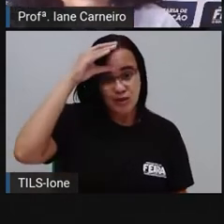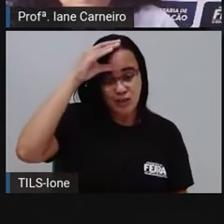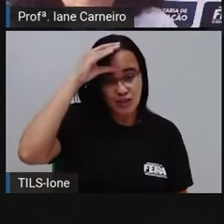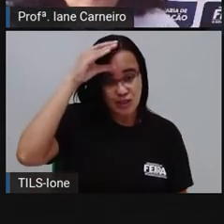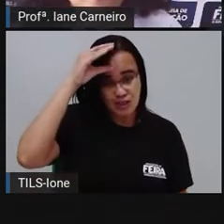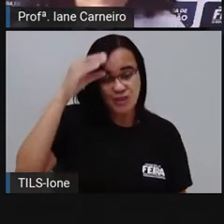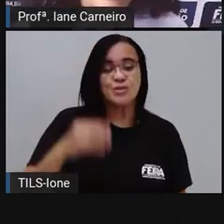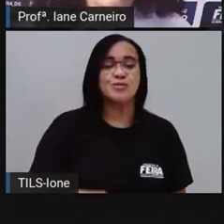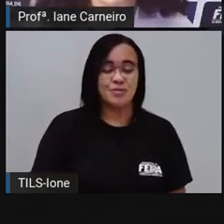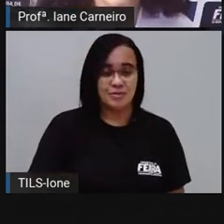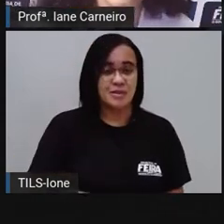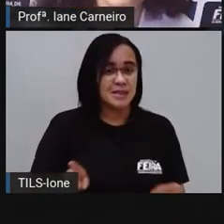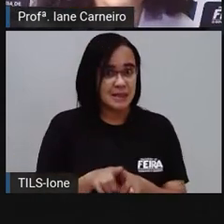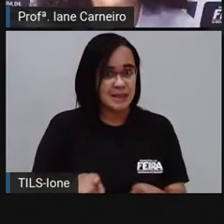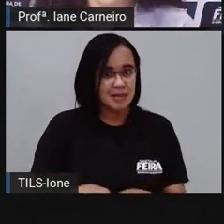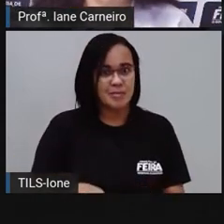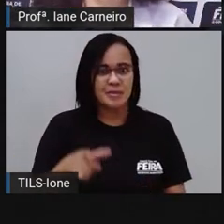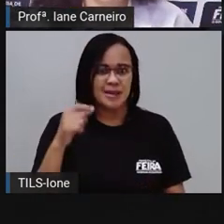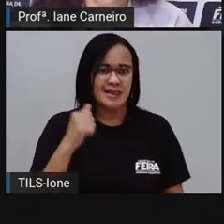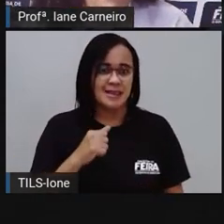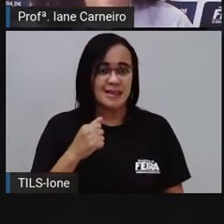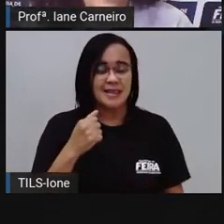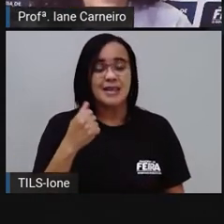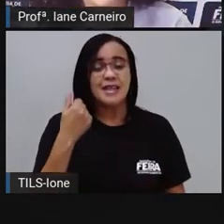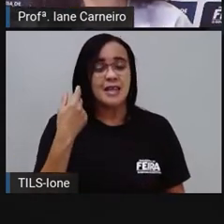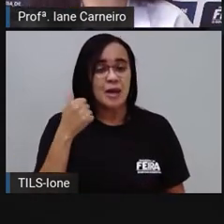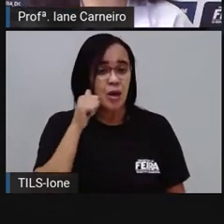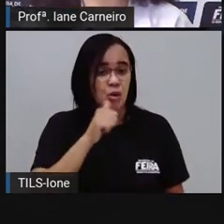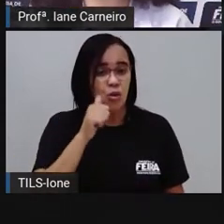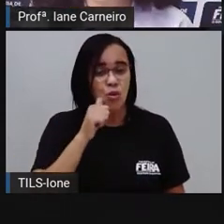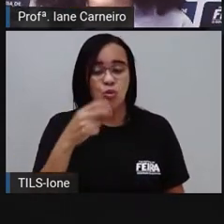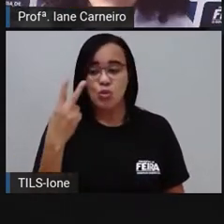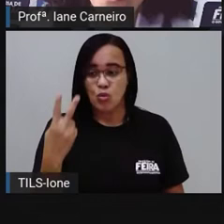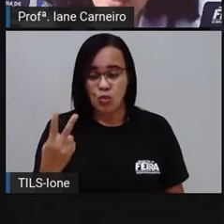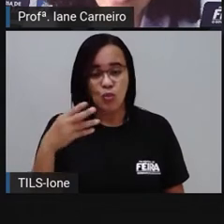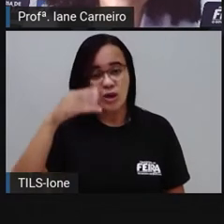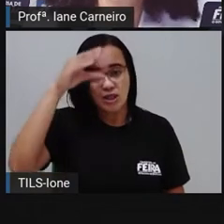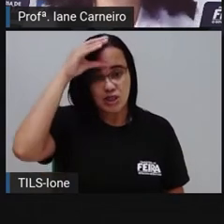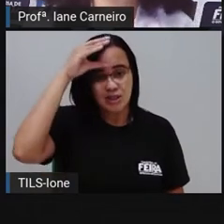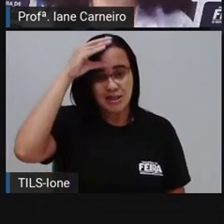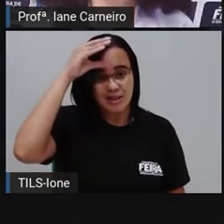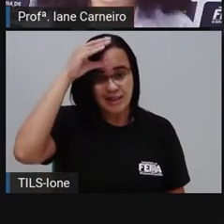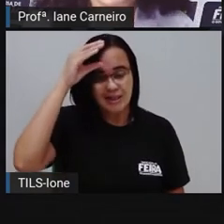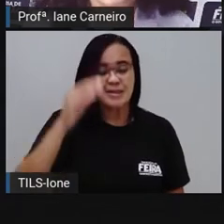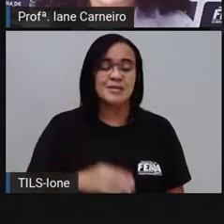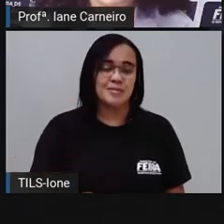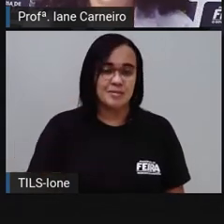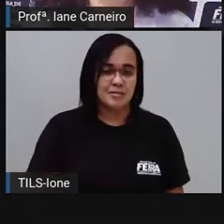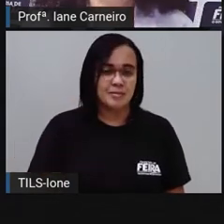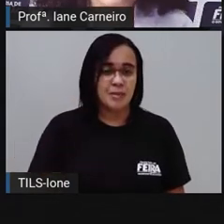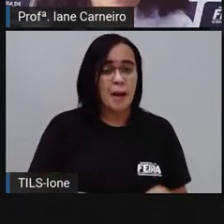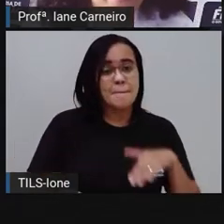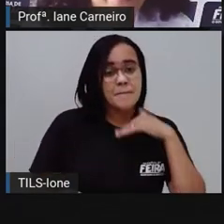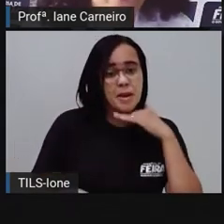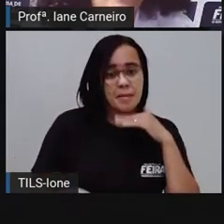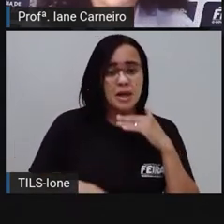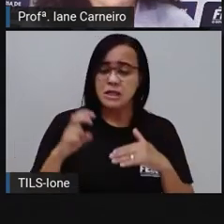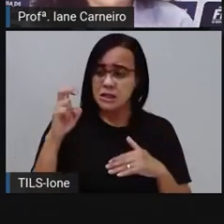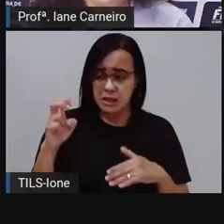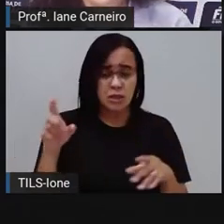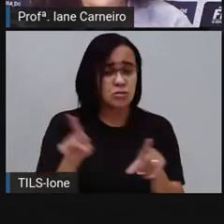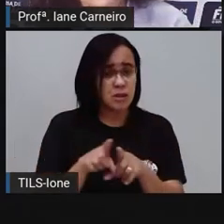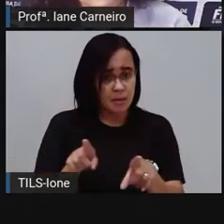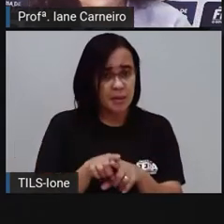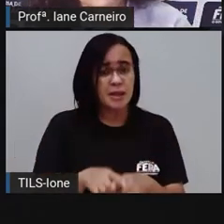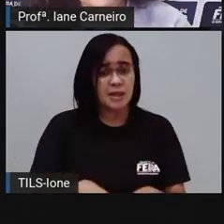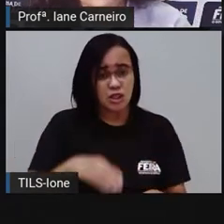dois tios. E você, que é por parte de pai, né? Por parte de mãe, eu tenho cinco também. Olha só